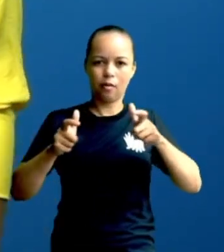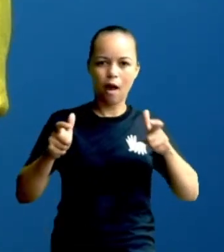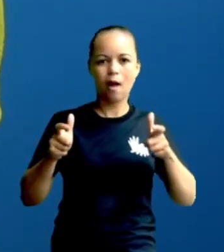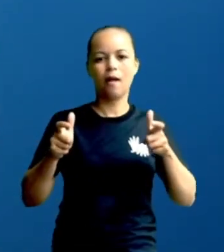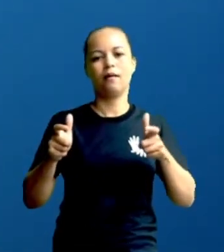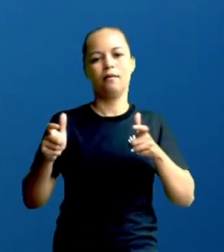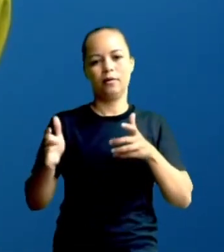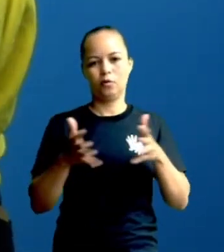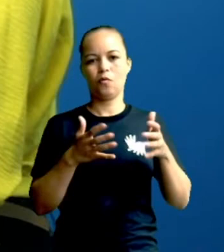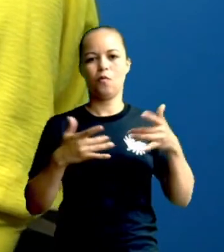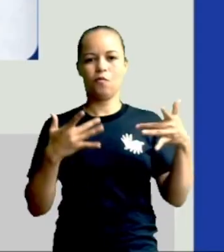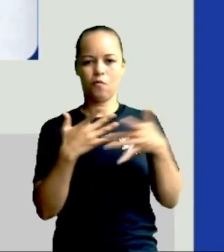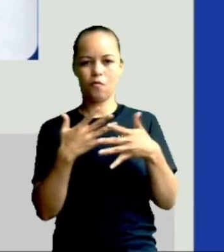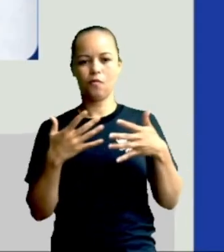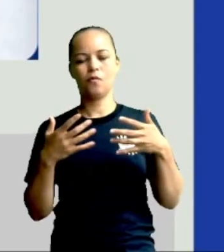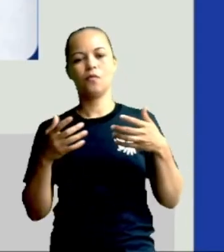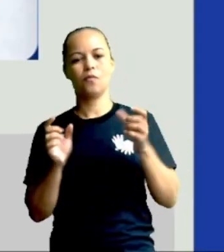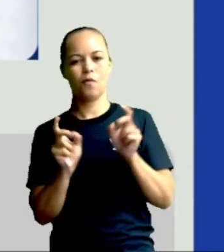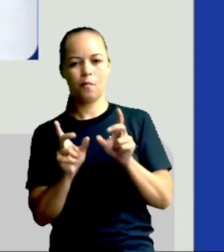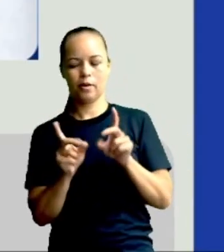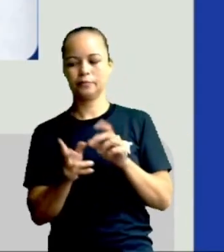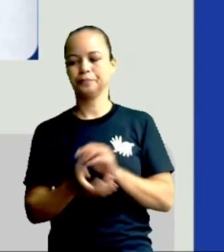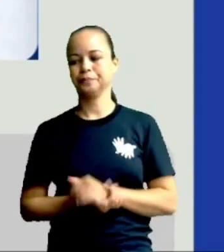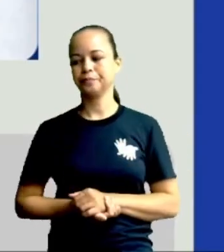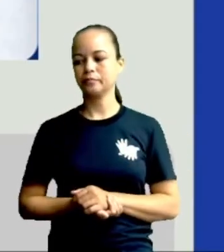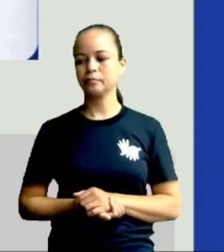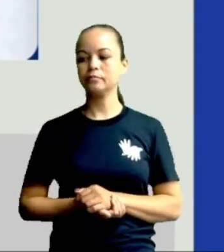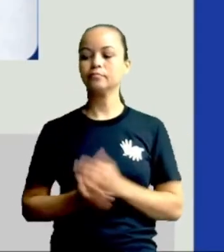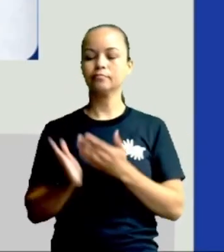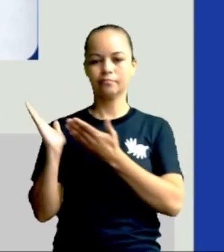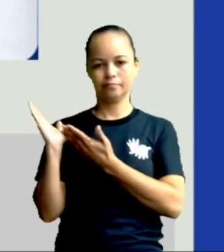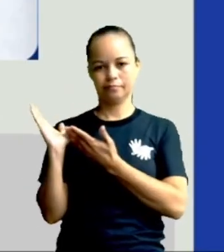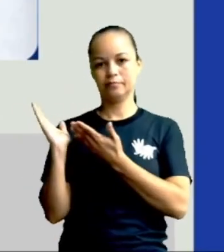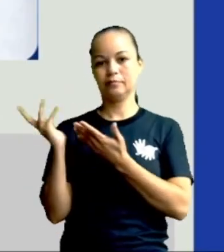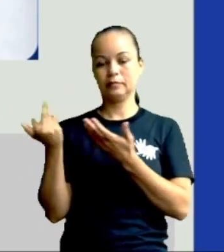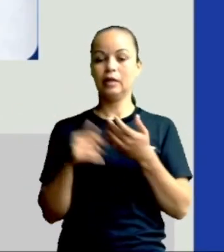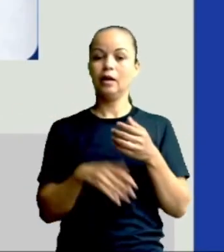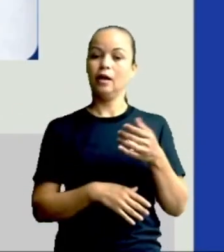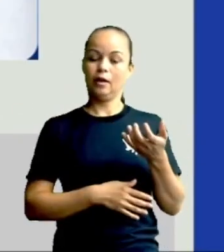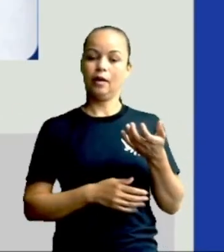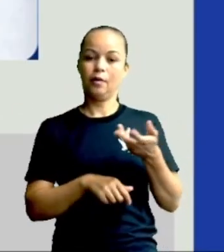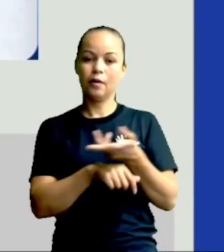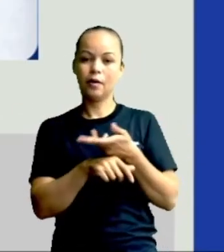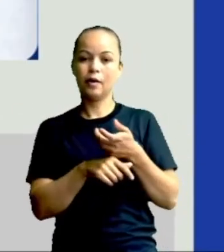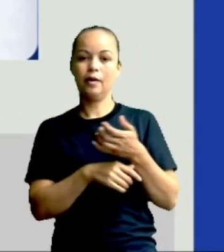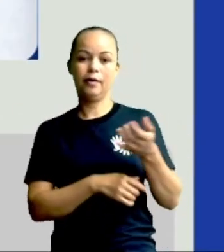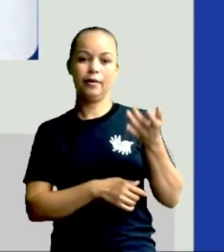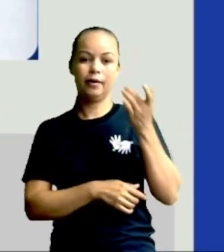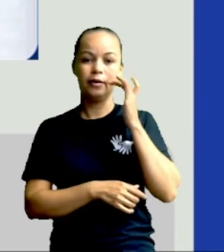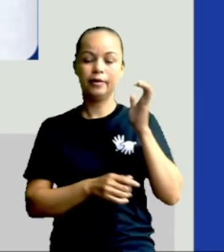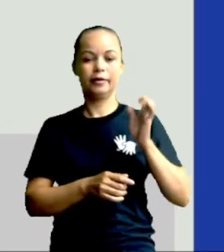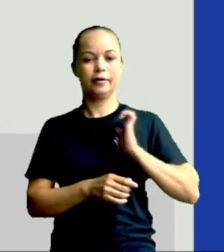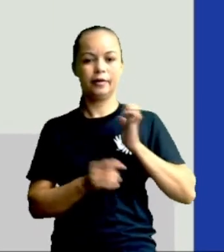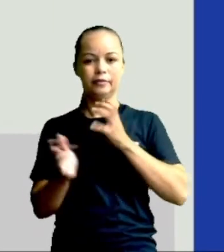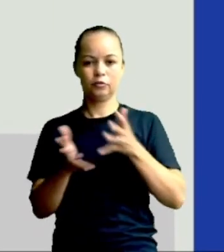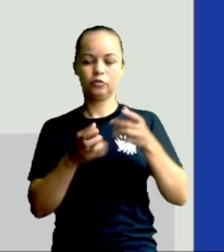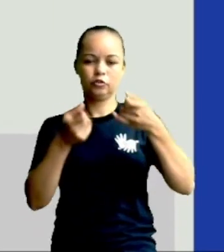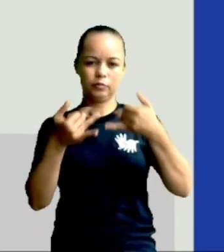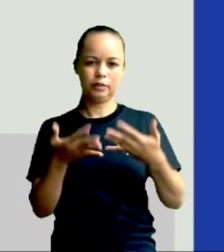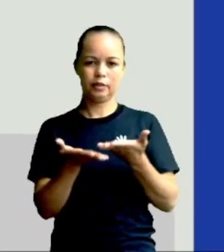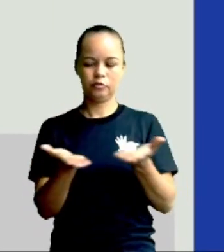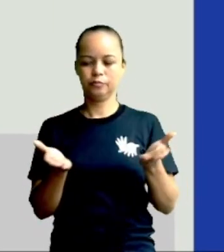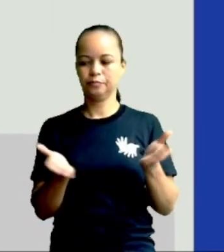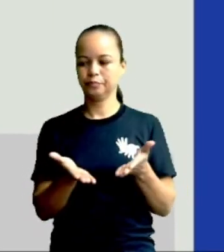com o comércio. Olha aí, a questão dos bandeirantes e a busca por riquezas, onde eu acabei de falar pra vocês. Tá bom?